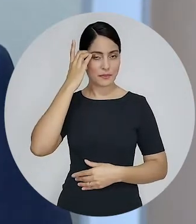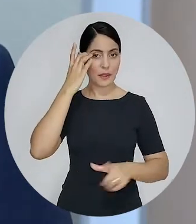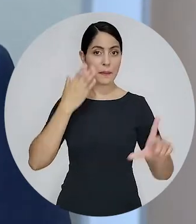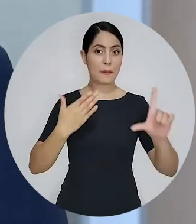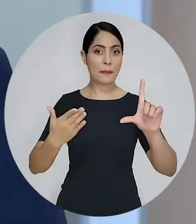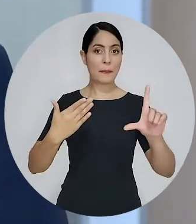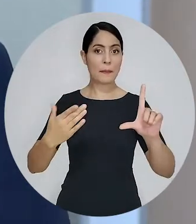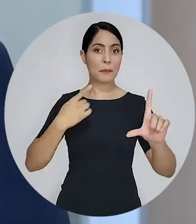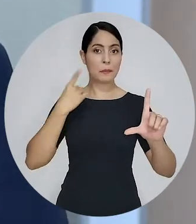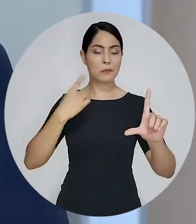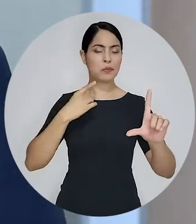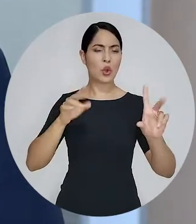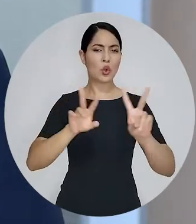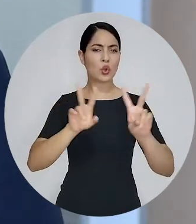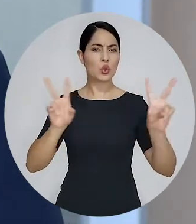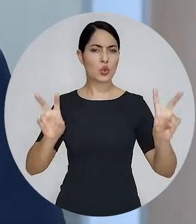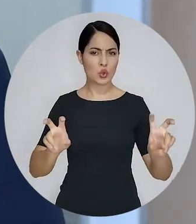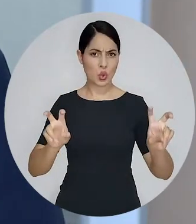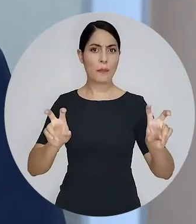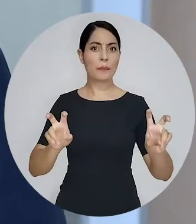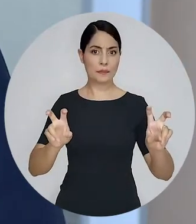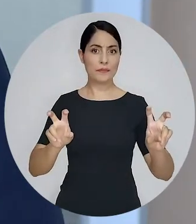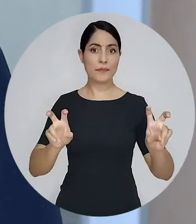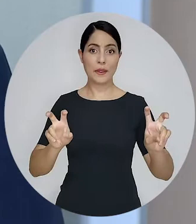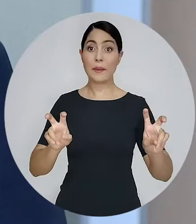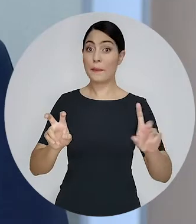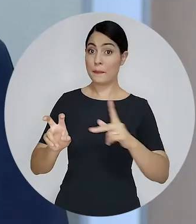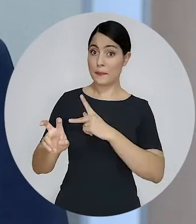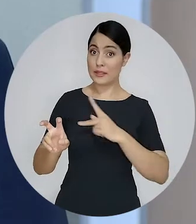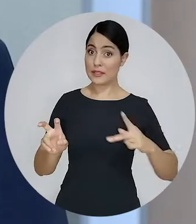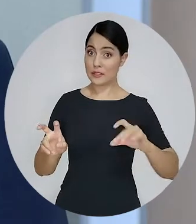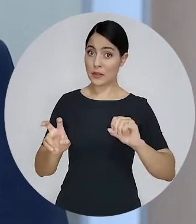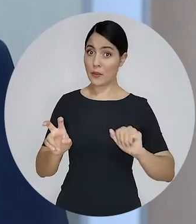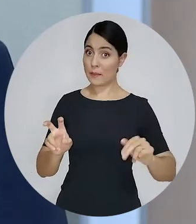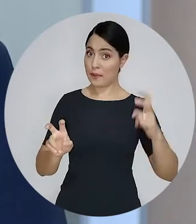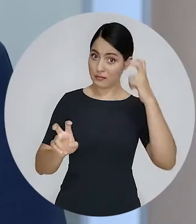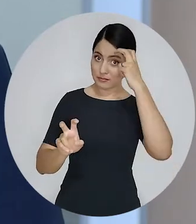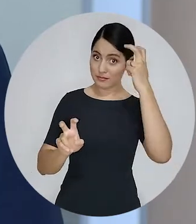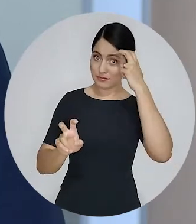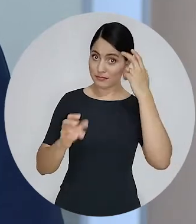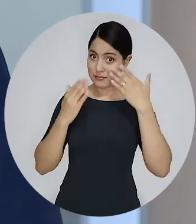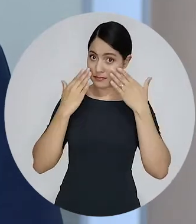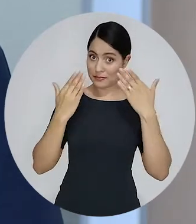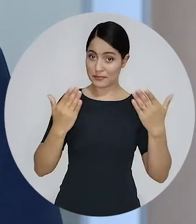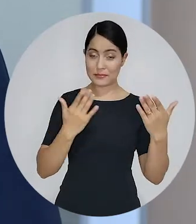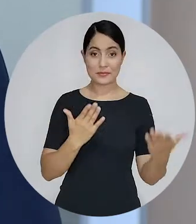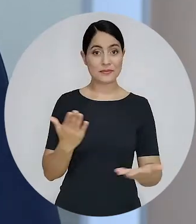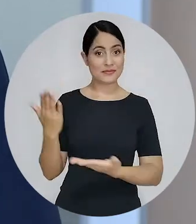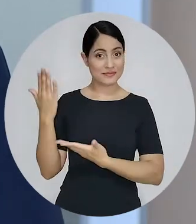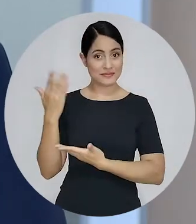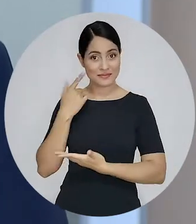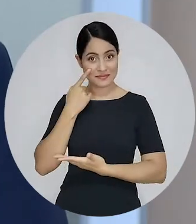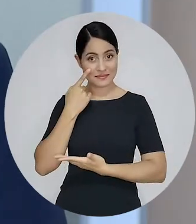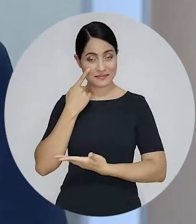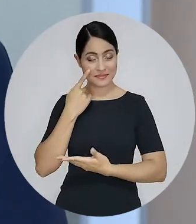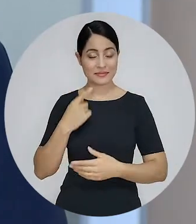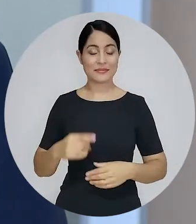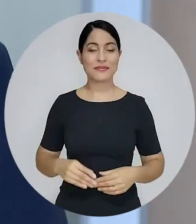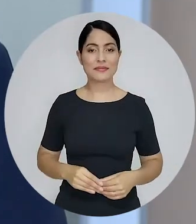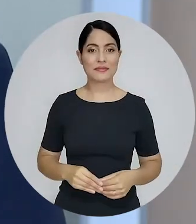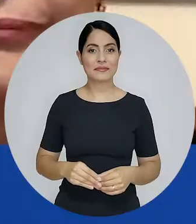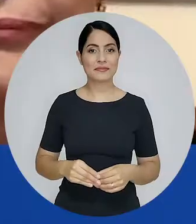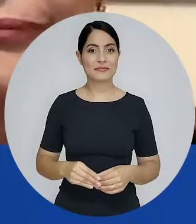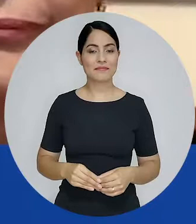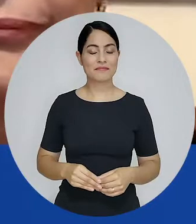Papo em Ordem, com a mediação e apresentação do presidente da OAB Nacional, Felipe Santa Cruz. Veja.